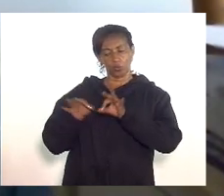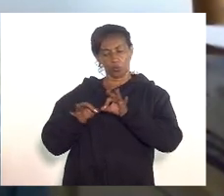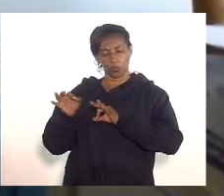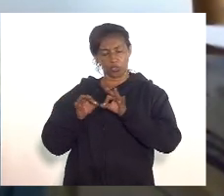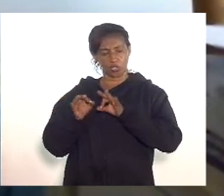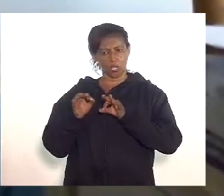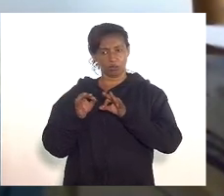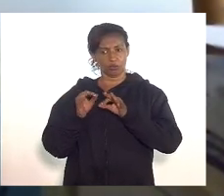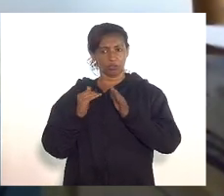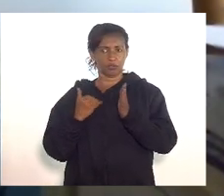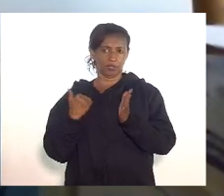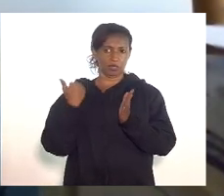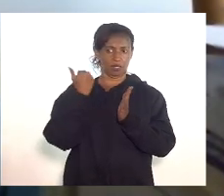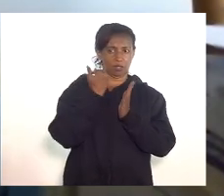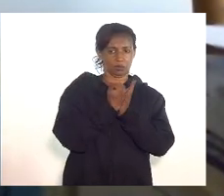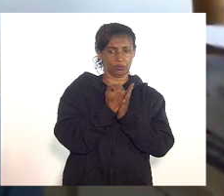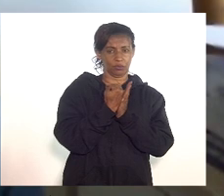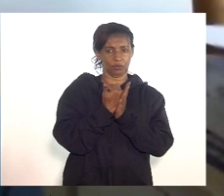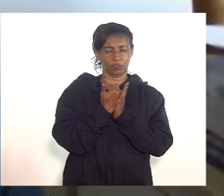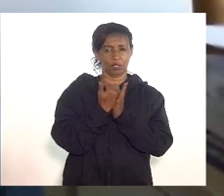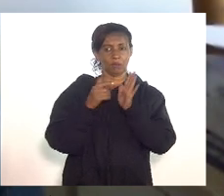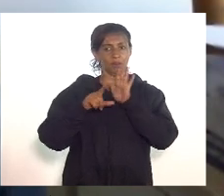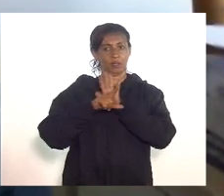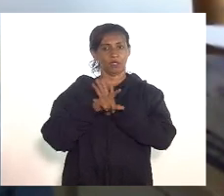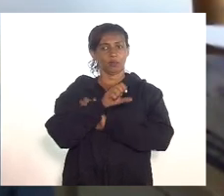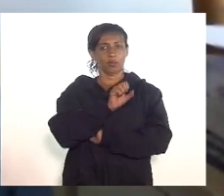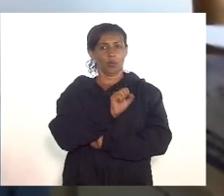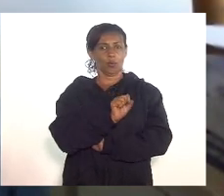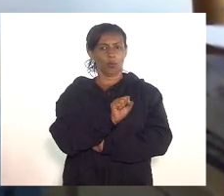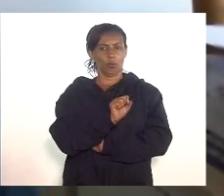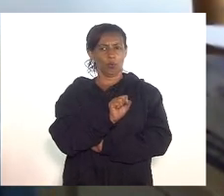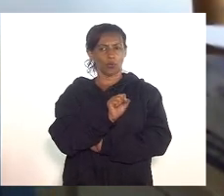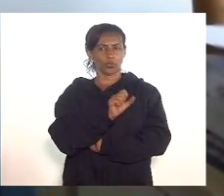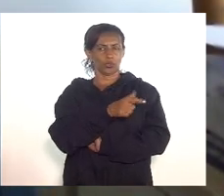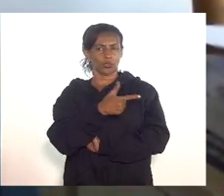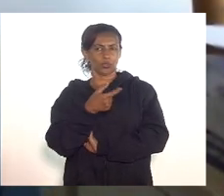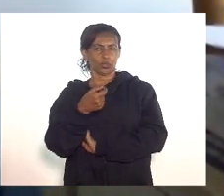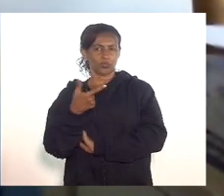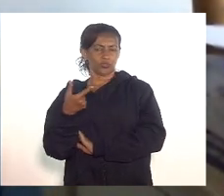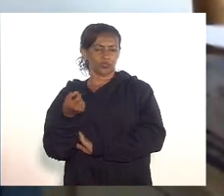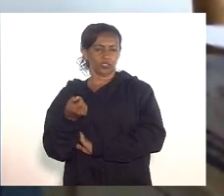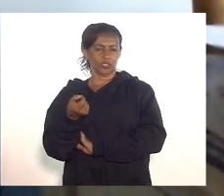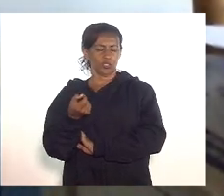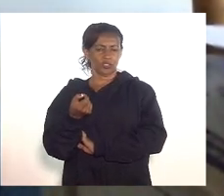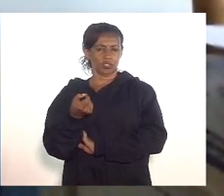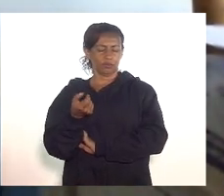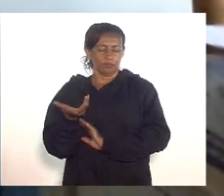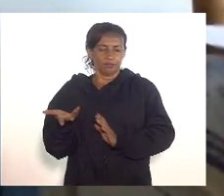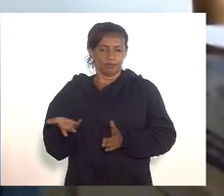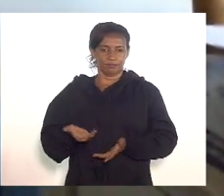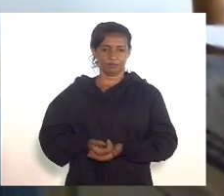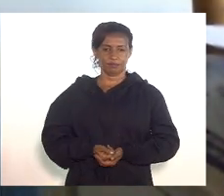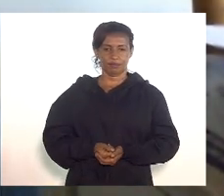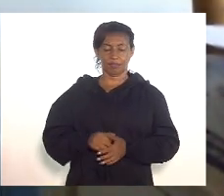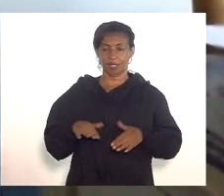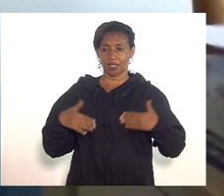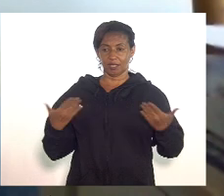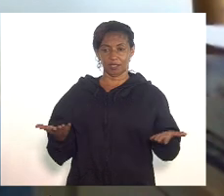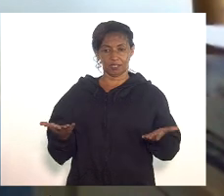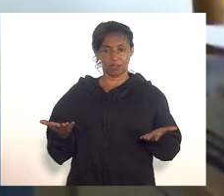o artigo na lei de 8795 de 2020 que é a lei do marketplace então